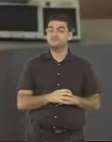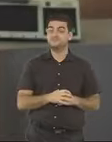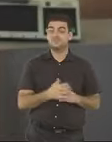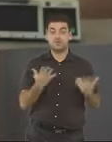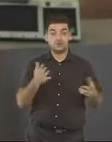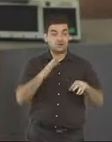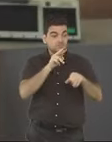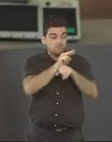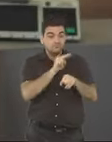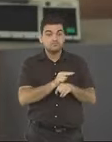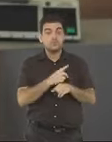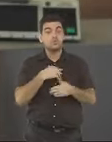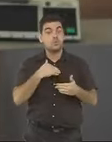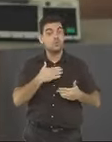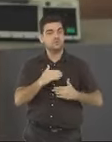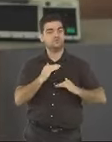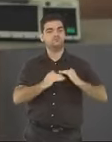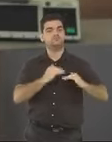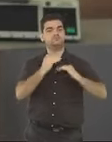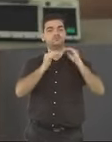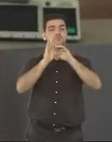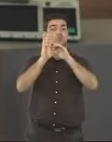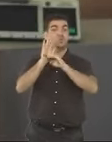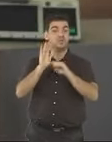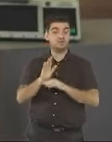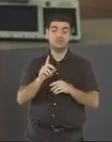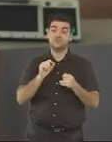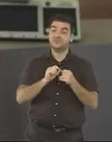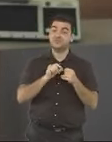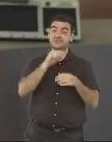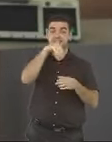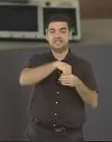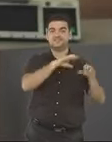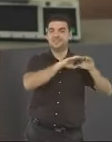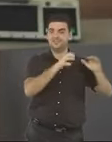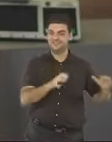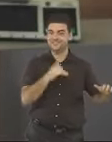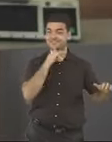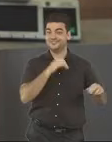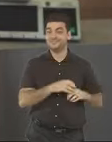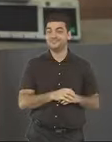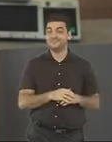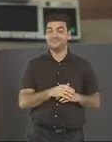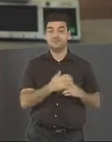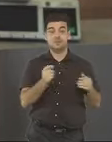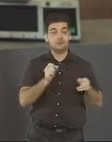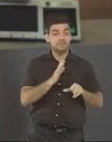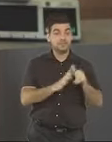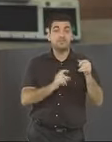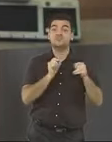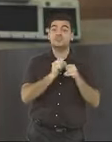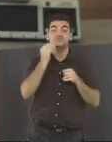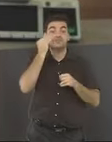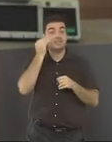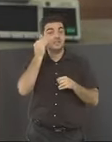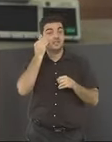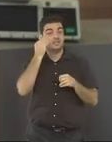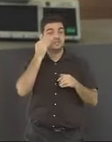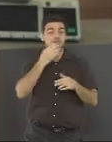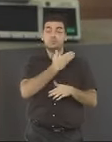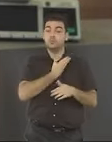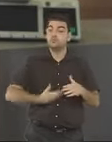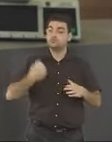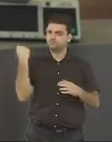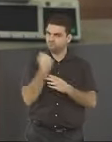auditorias começam no desenvolvimento dos programas inseridos na urna. Primeiro, é realizado o teste público de